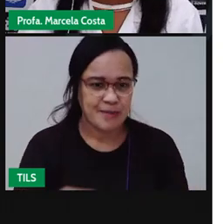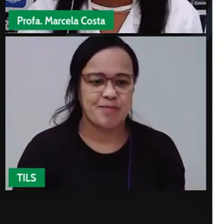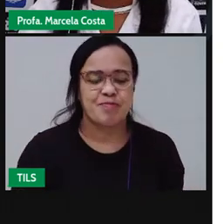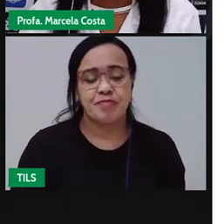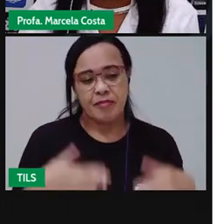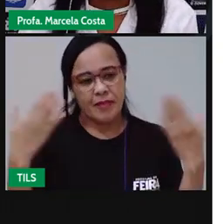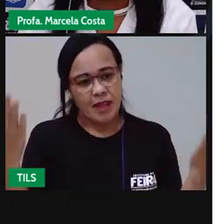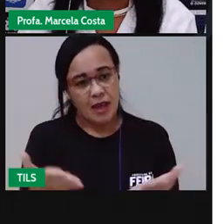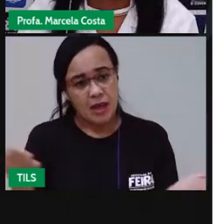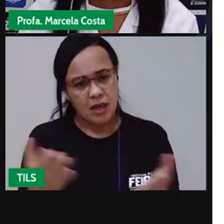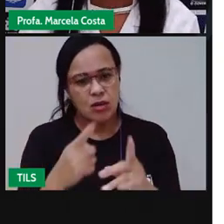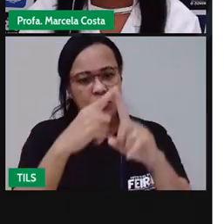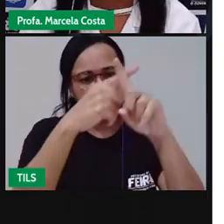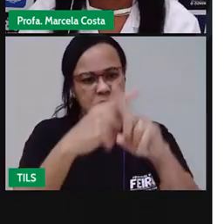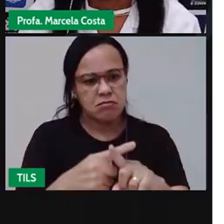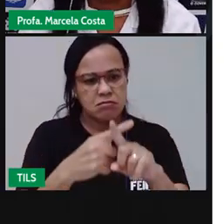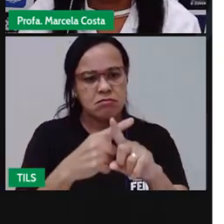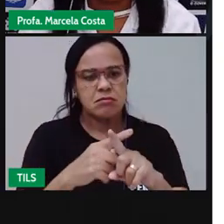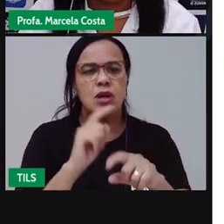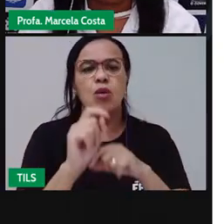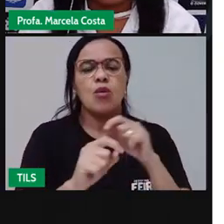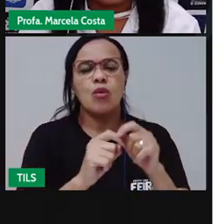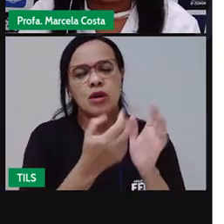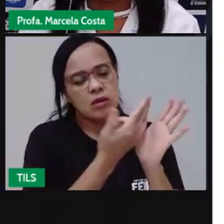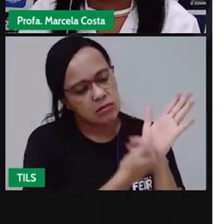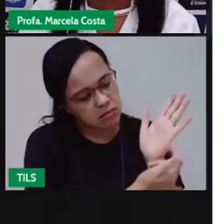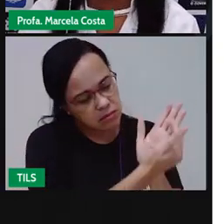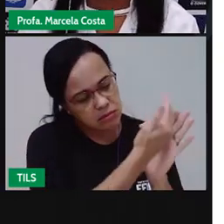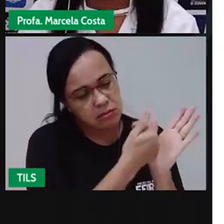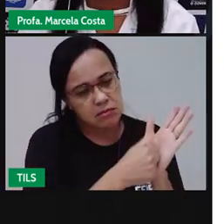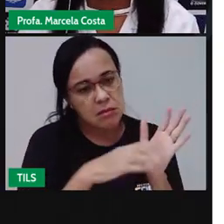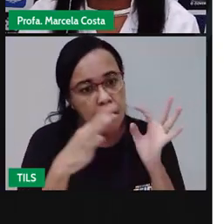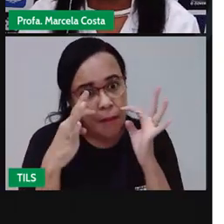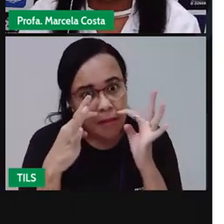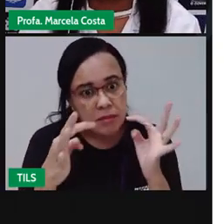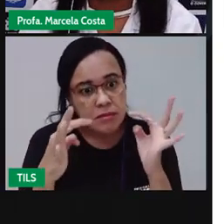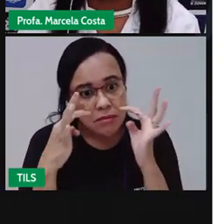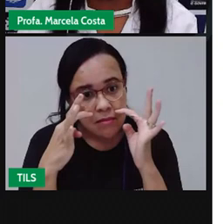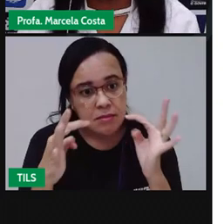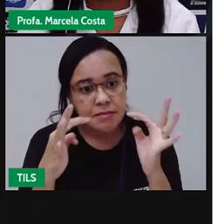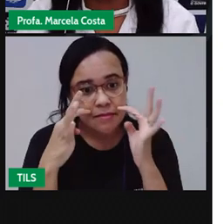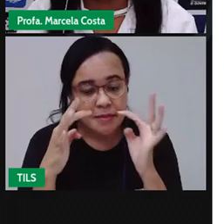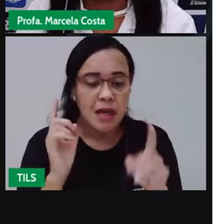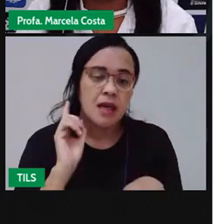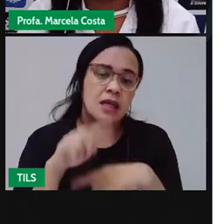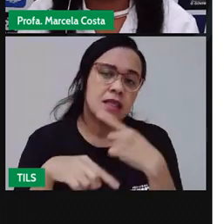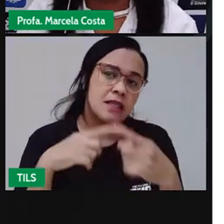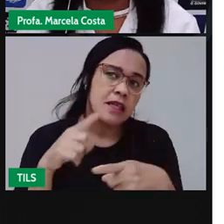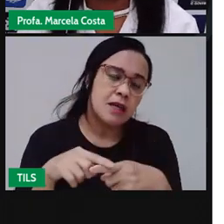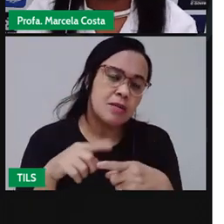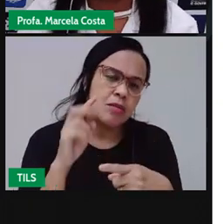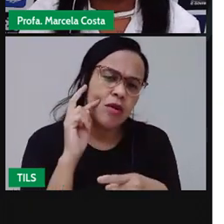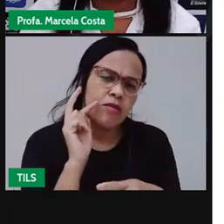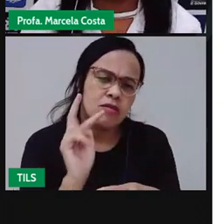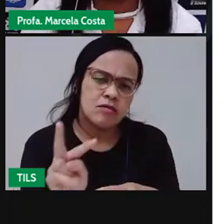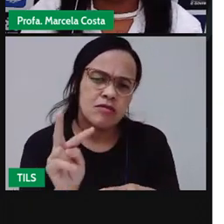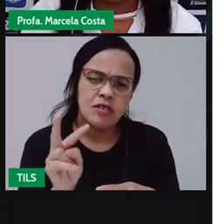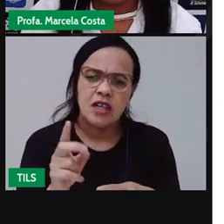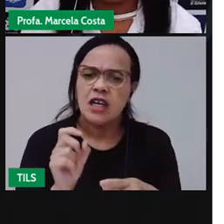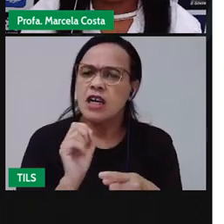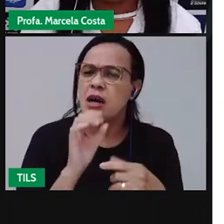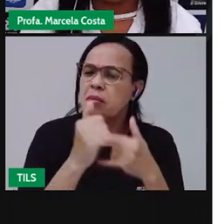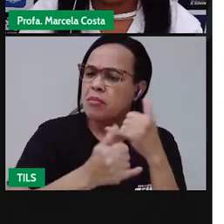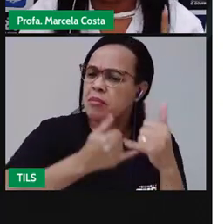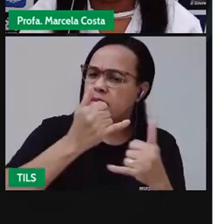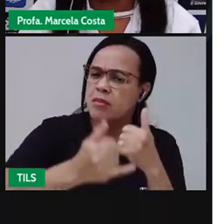Você vai observar uma imagem que eu vou apresentar. E você vai contar quantos brinquedos estão espalhados ali pelo chão